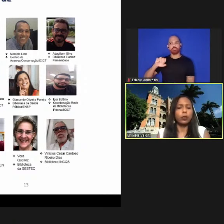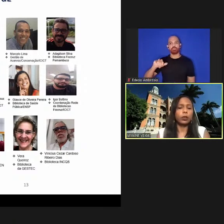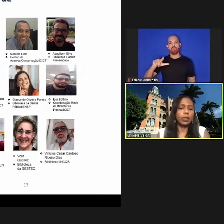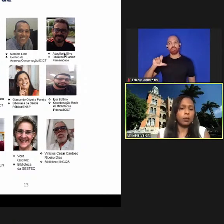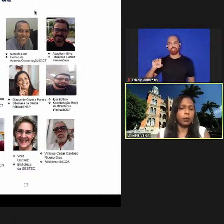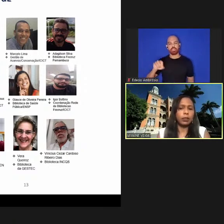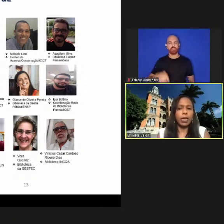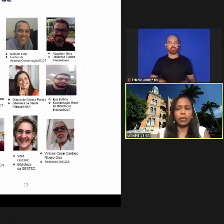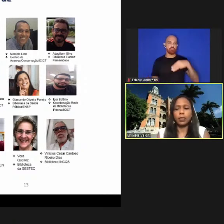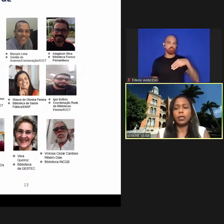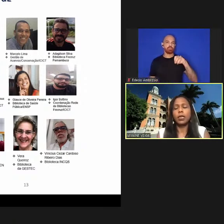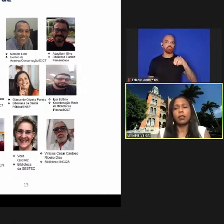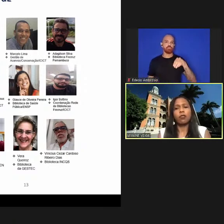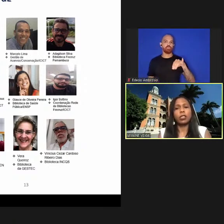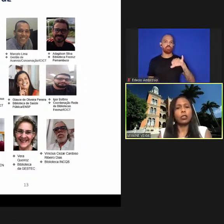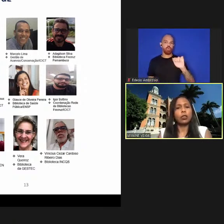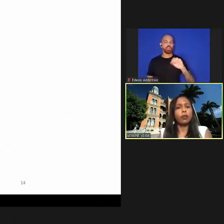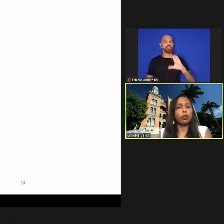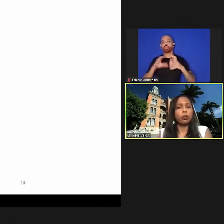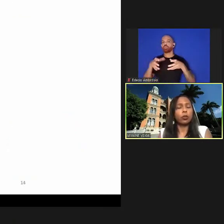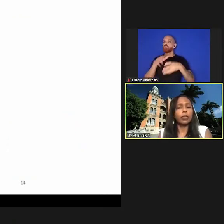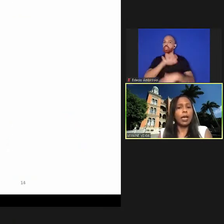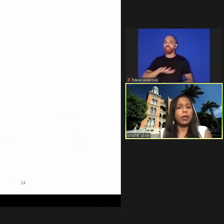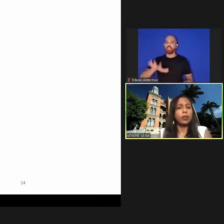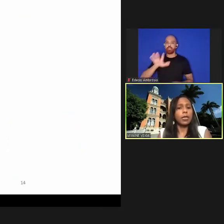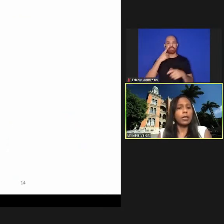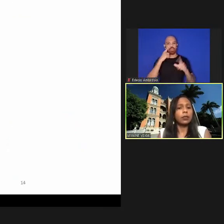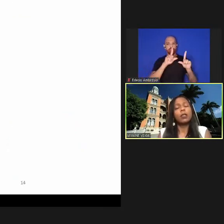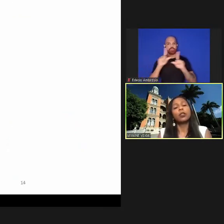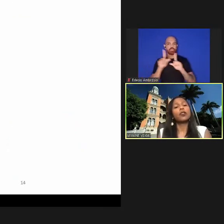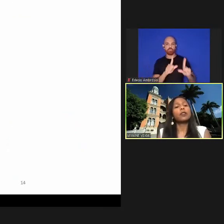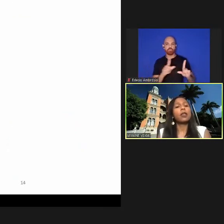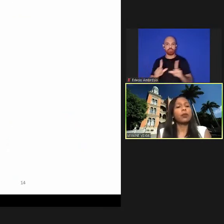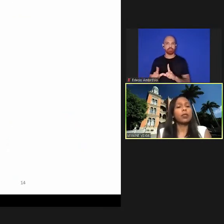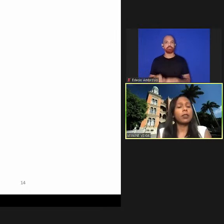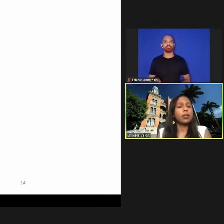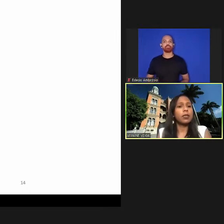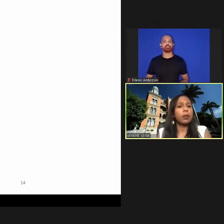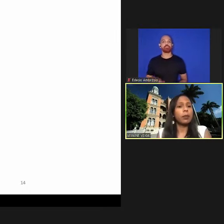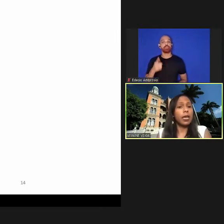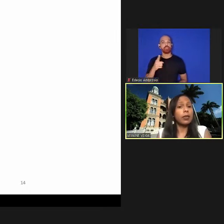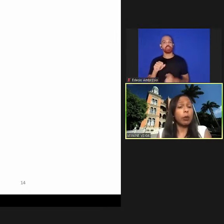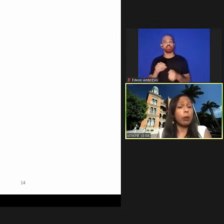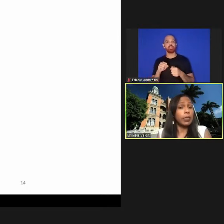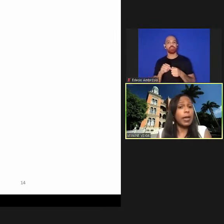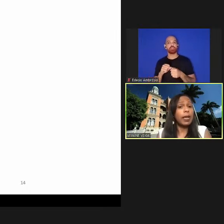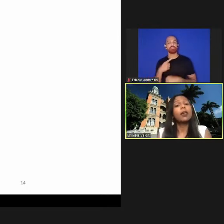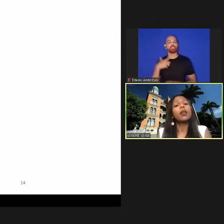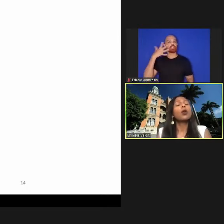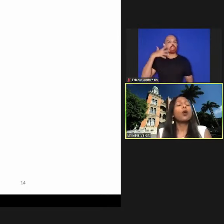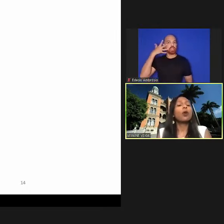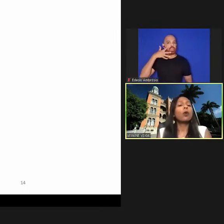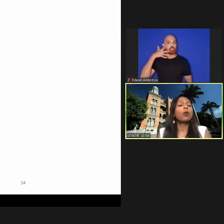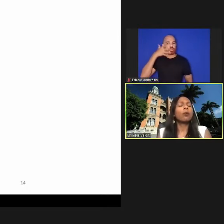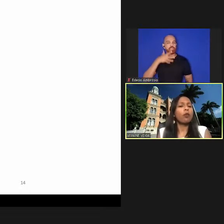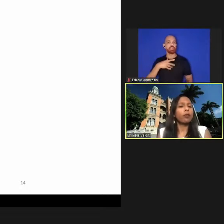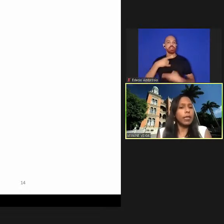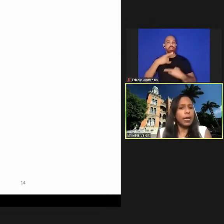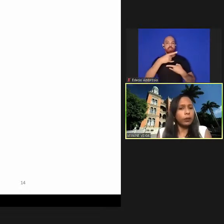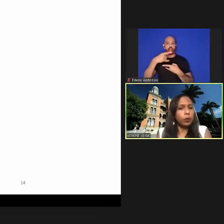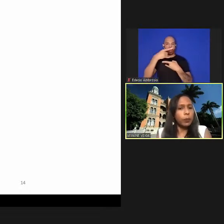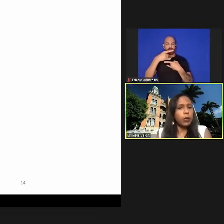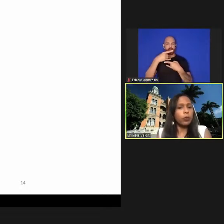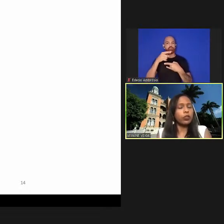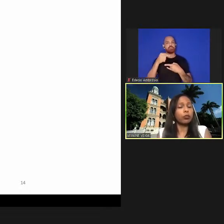e toda a equipe que está aqui que vocês estão vendo dos bibliotecários e aí nós fizemos esse seminário esse webinar com um